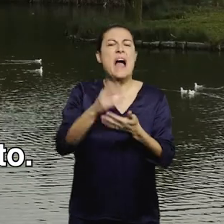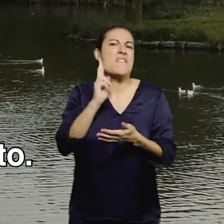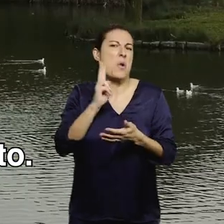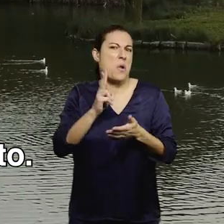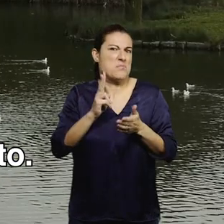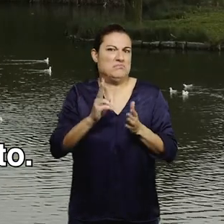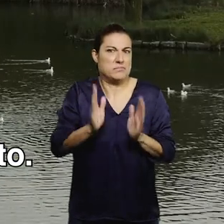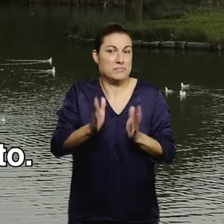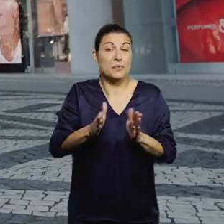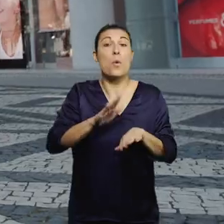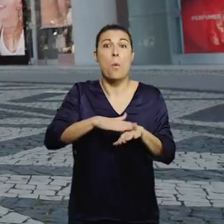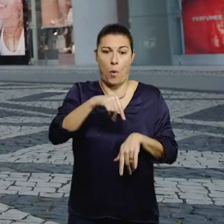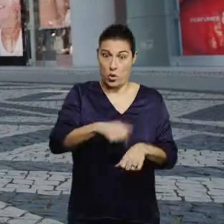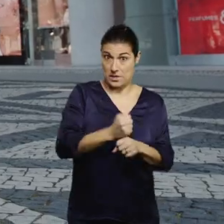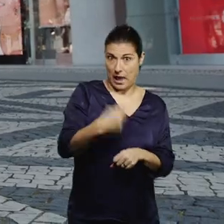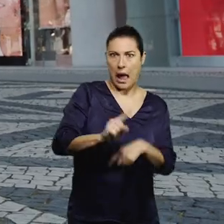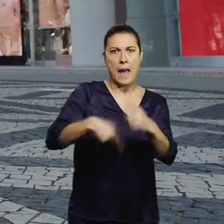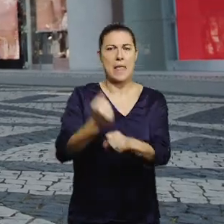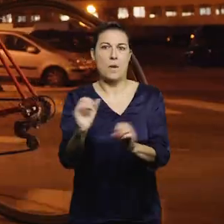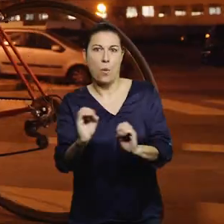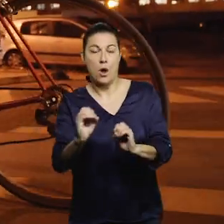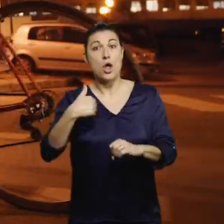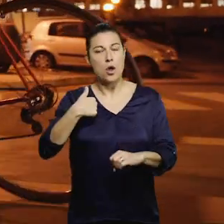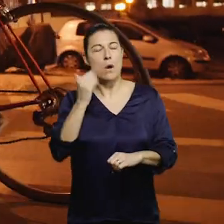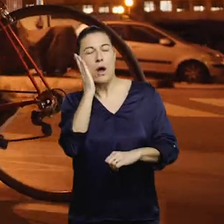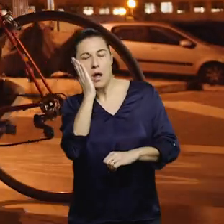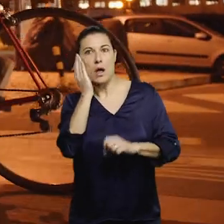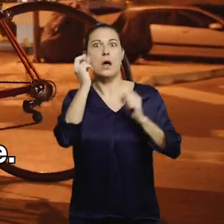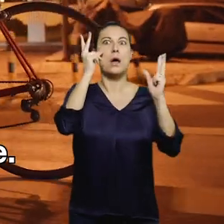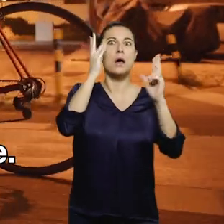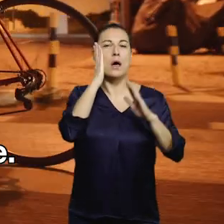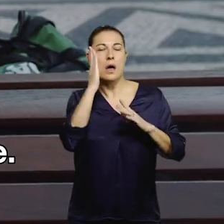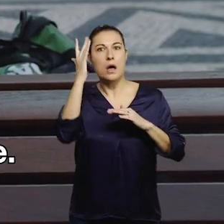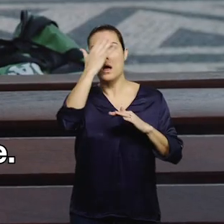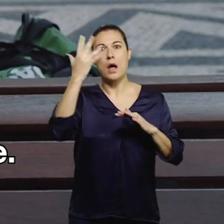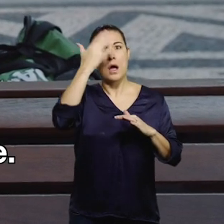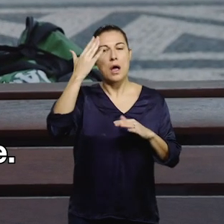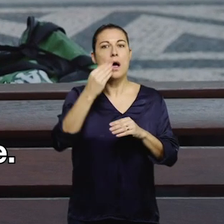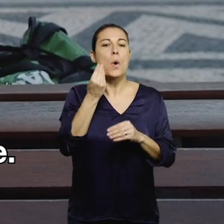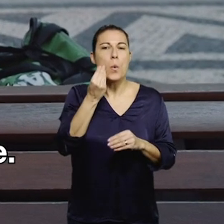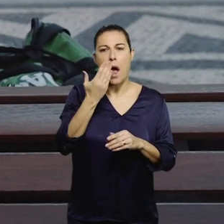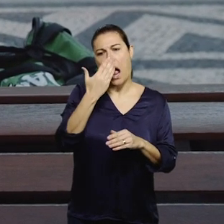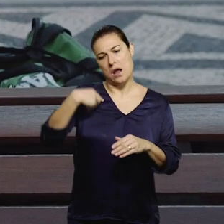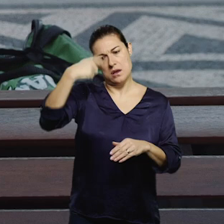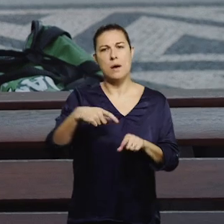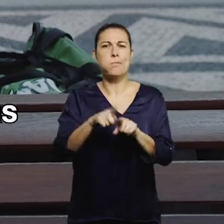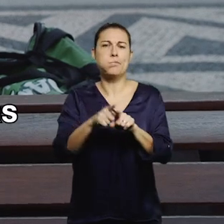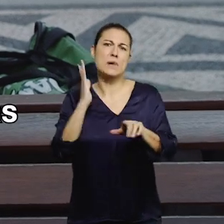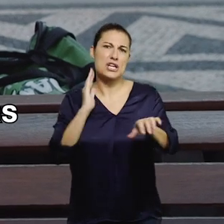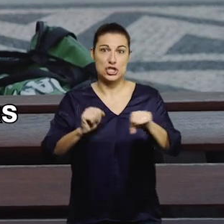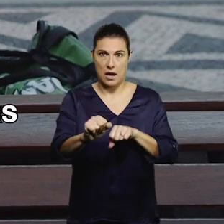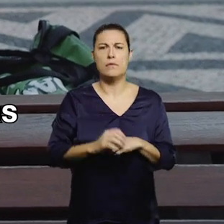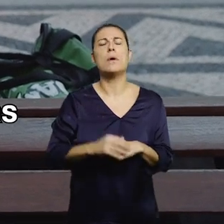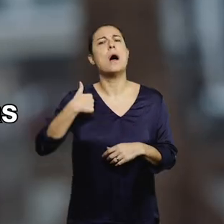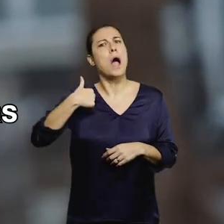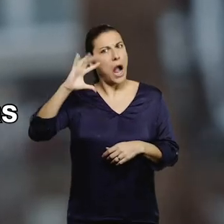história da transmissão de estabelecimento. Eu durmo e acordo pensando na aplicação. sou como um escravo, realmente. Já